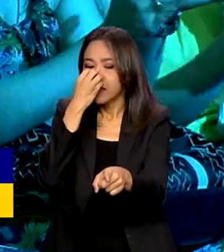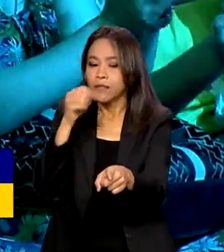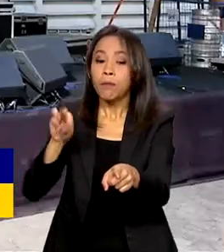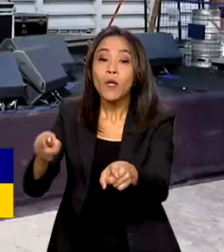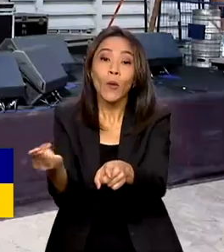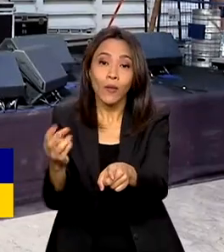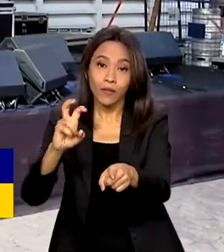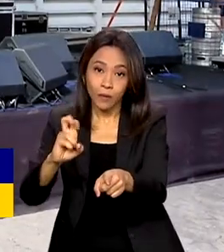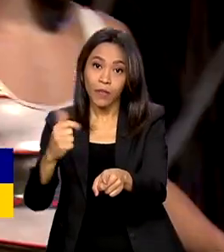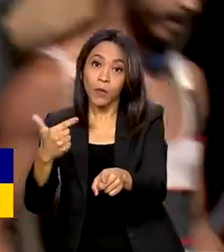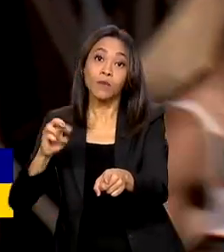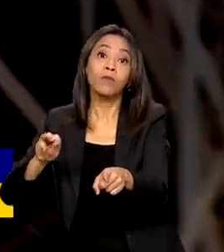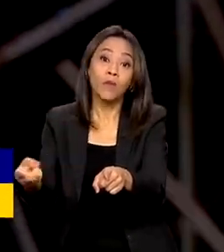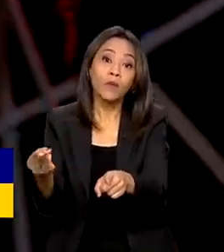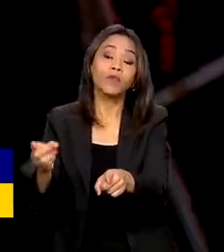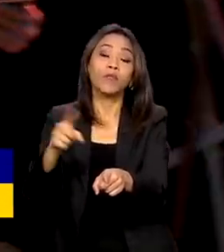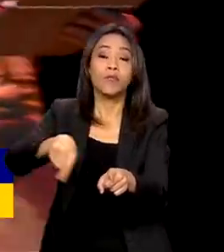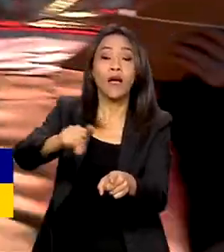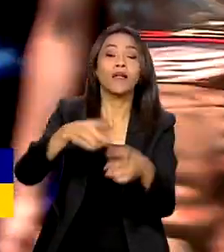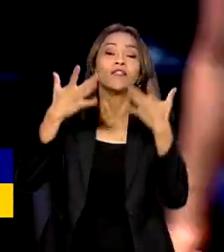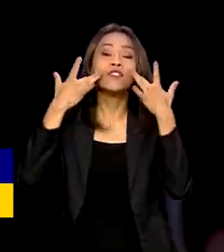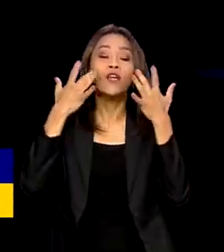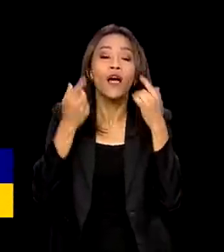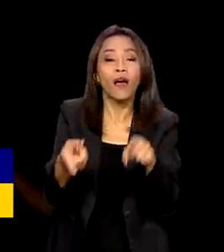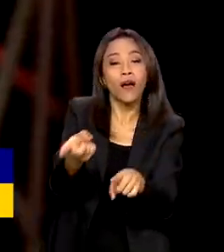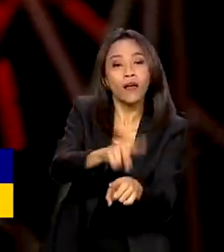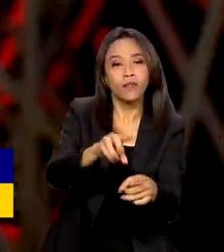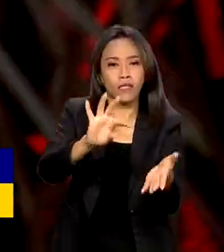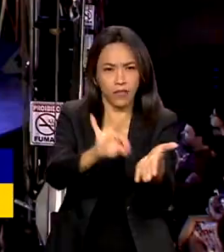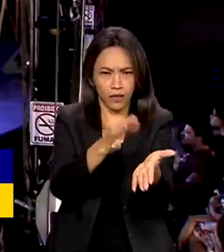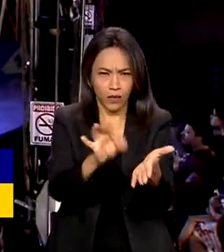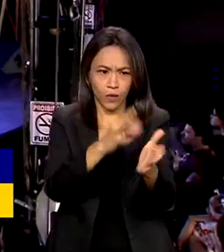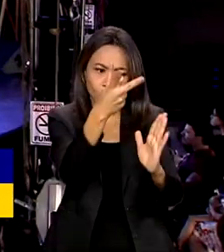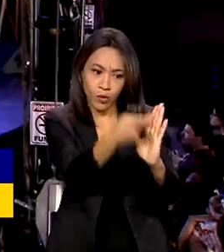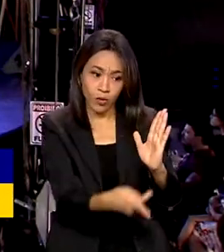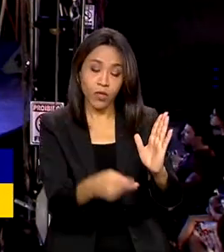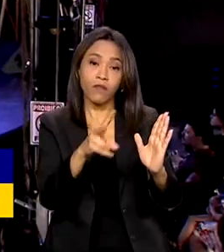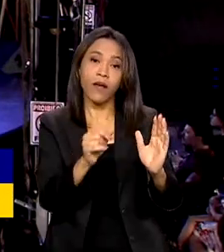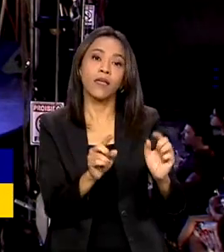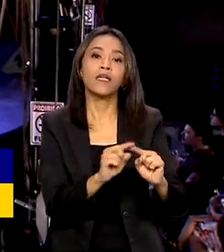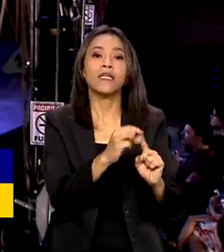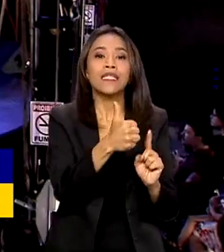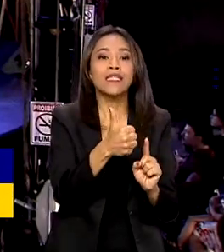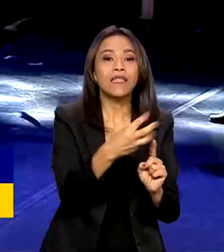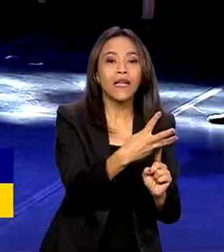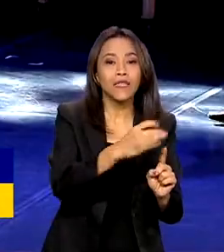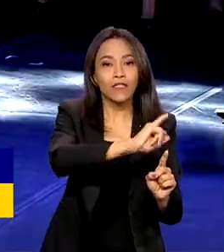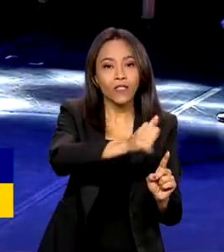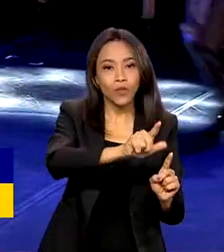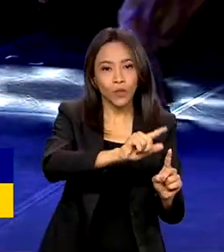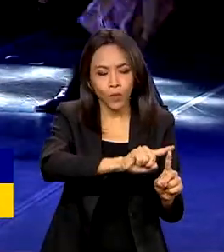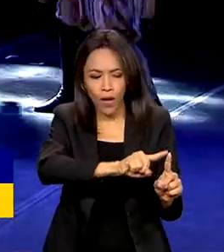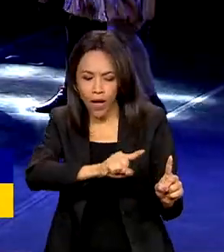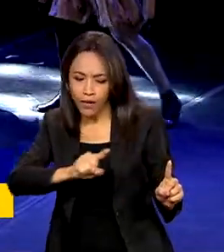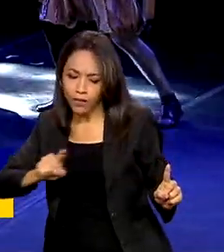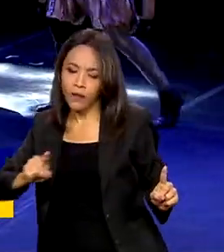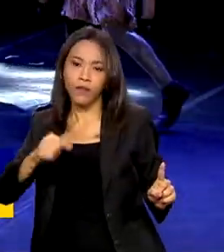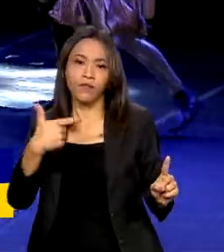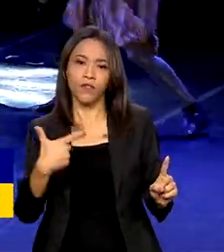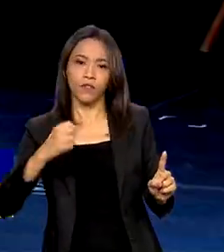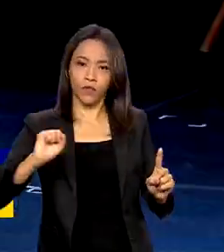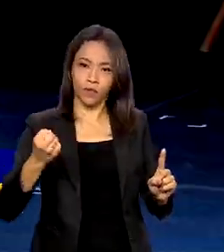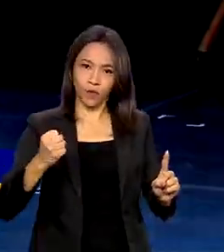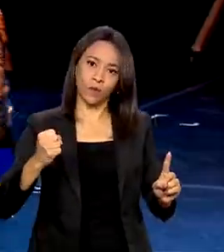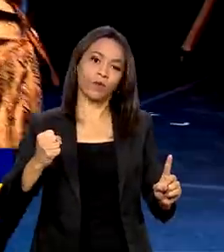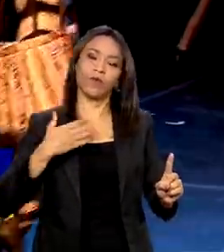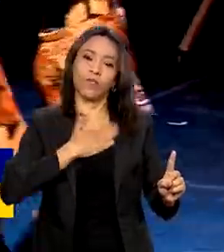dança, música e teatro. As inscrições de projetos vão de 13 de julho a 28 de agosto